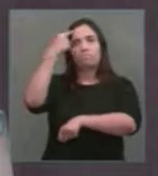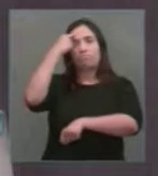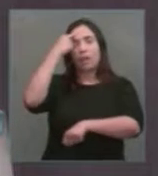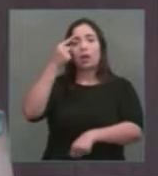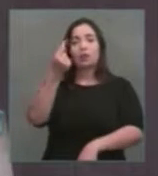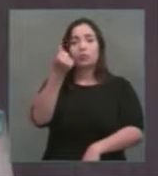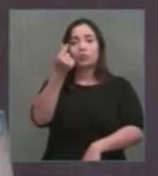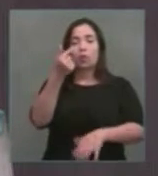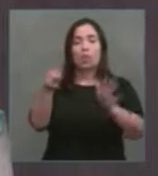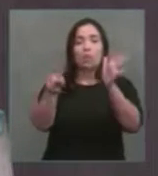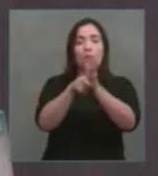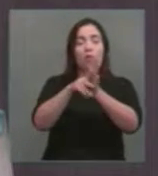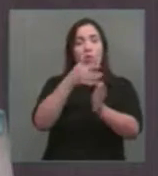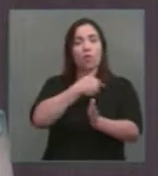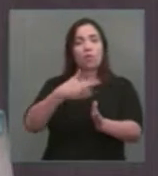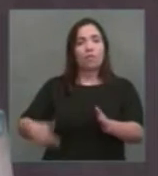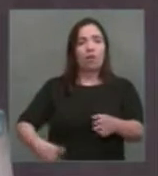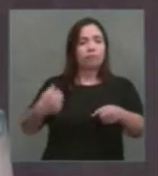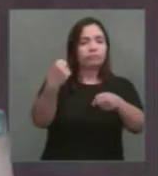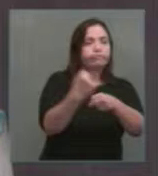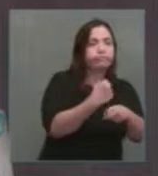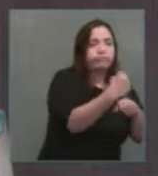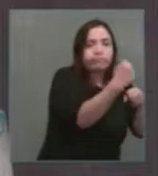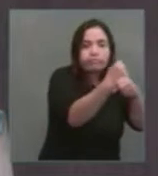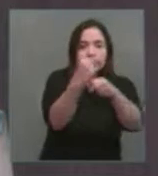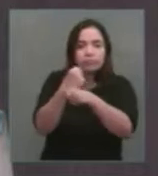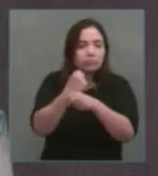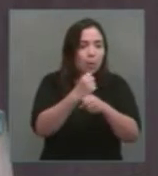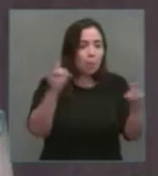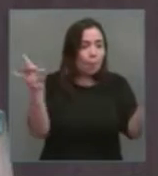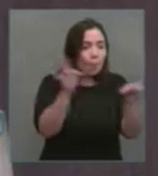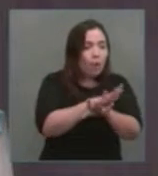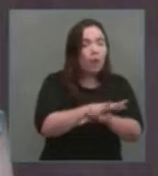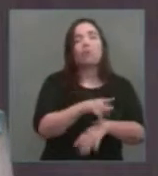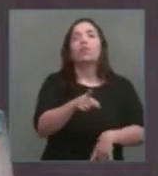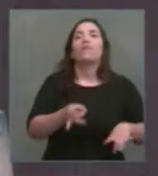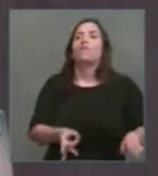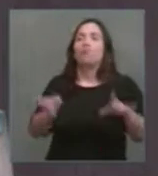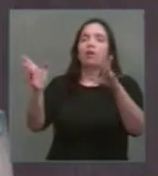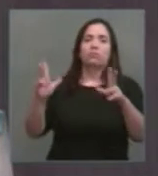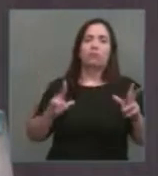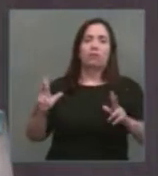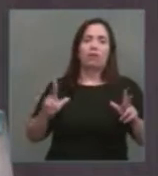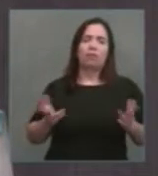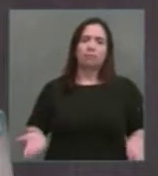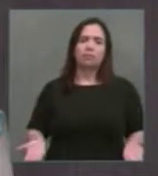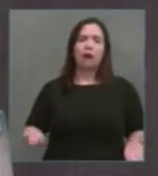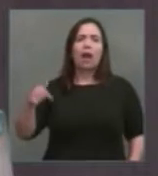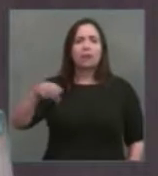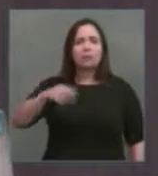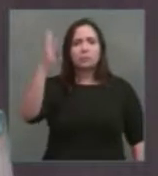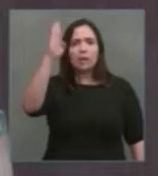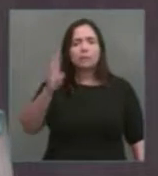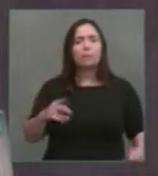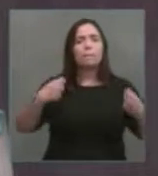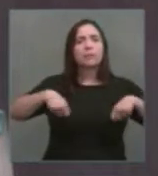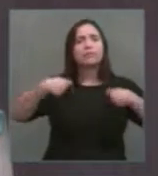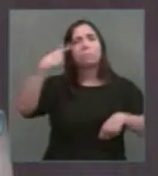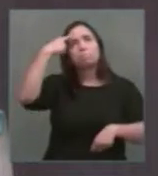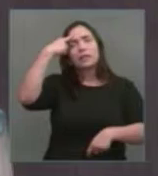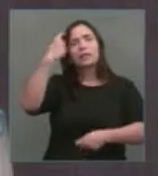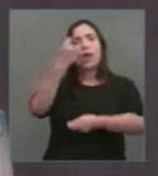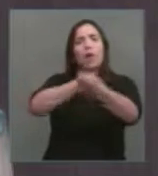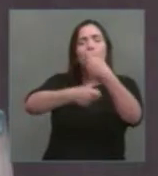para corporações privadas. Veja, um país tem que pensar na sua economia,